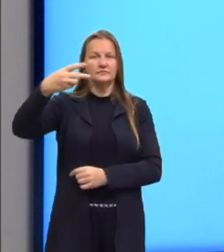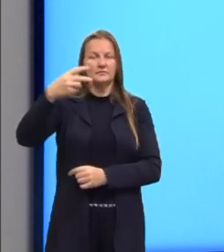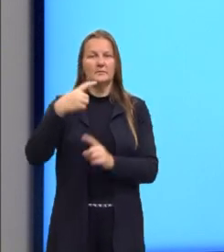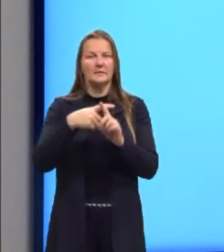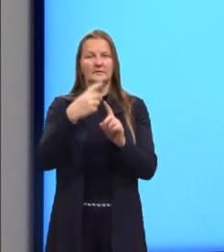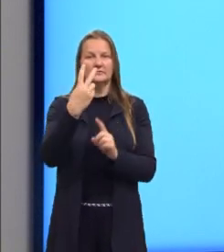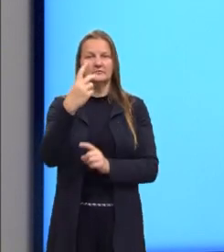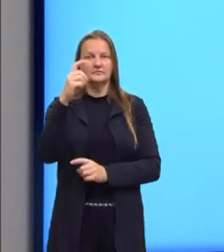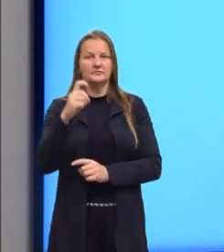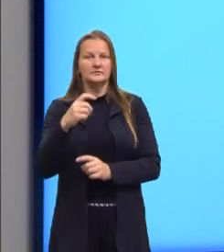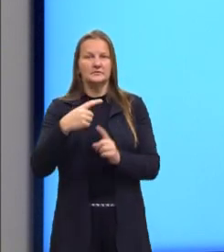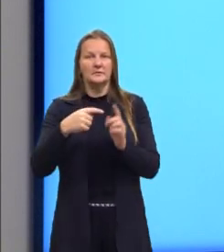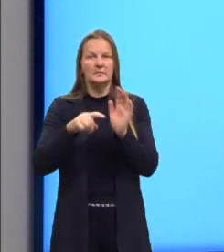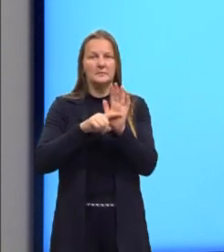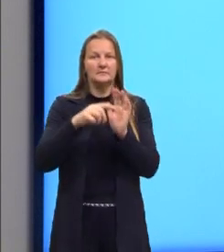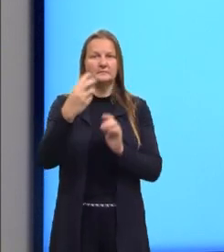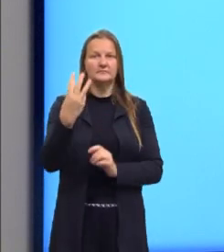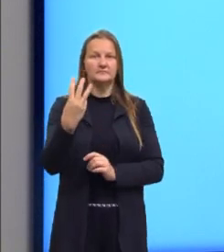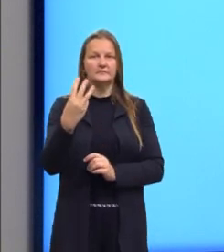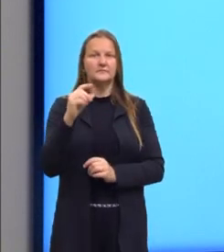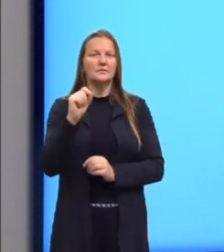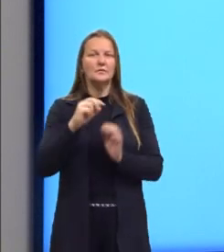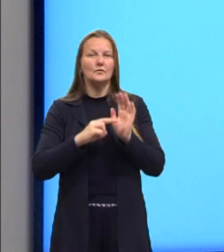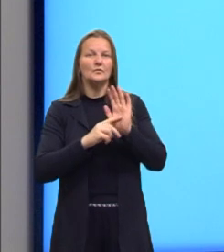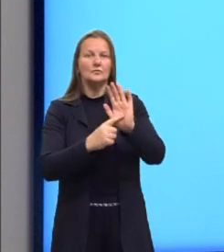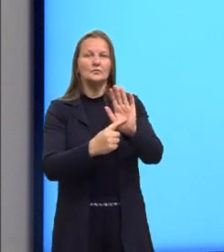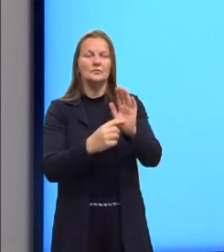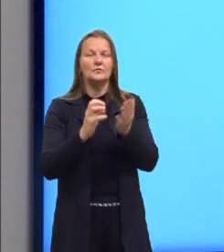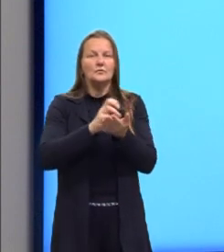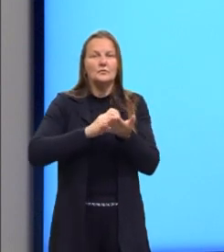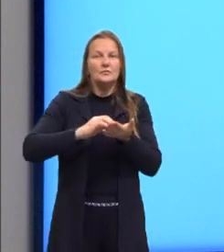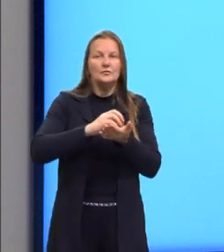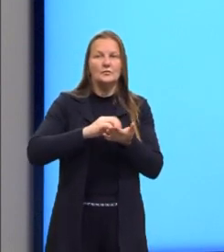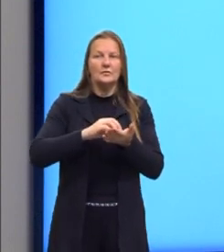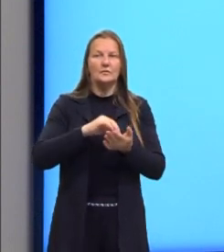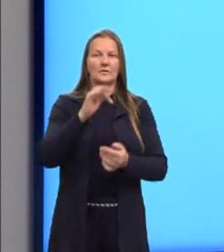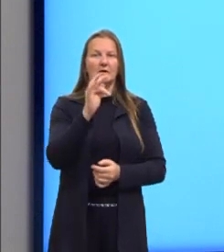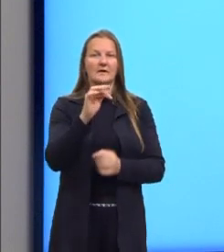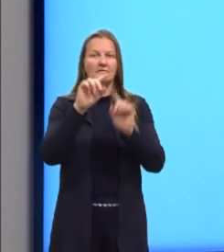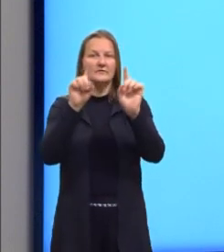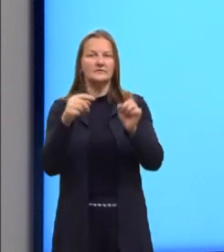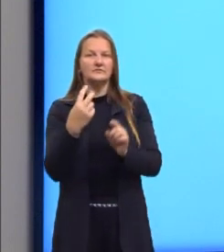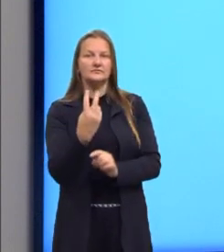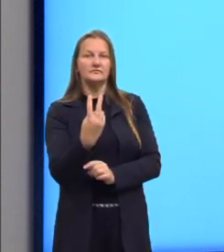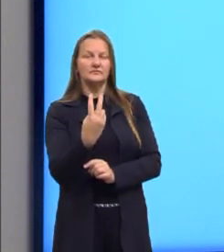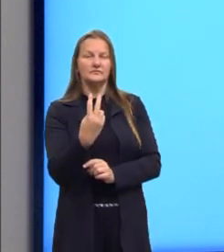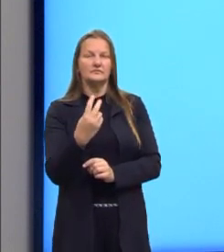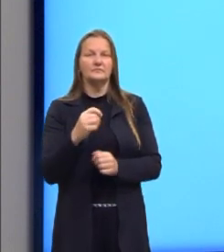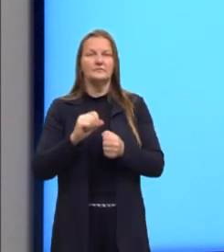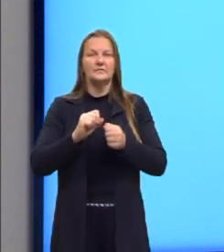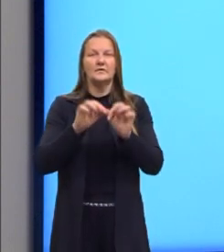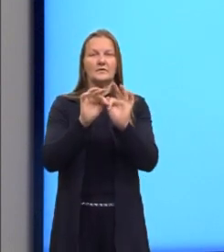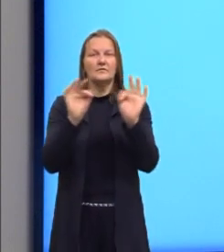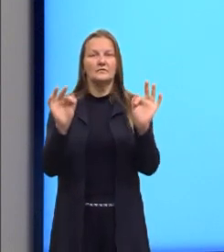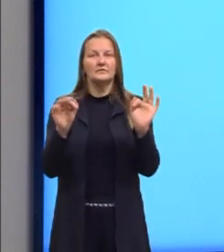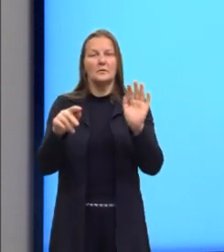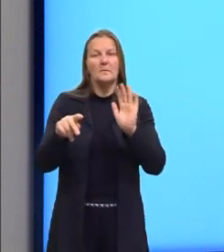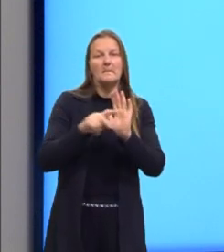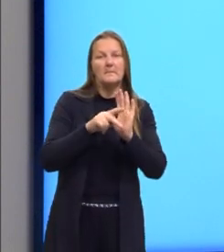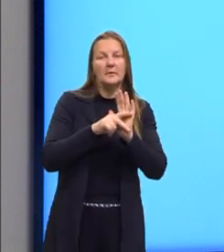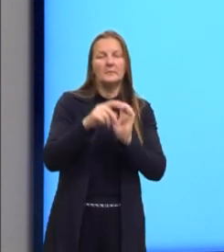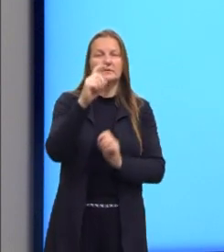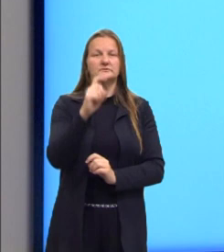2x menos 3, nós vamos calcular, então, a f de 2, ou a função para